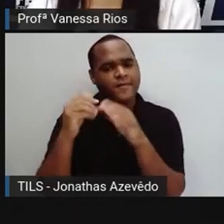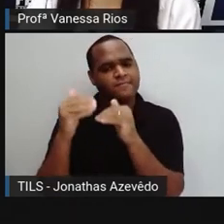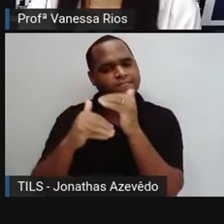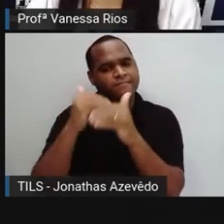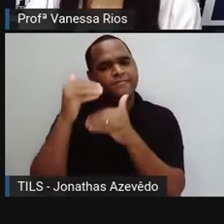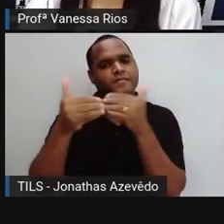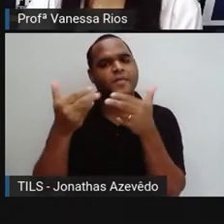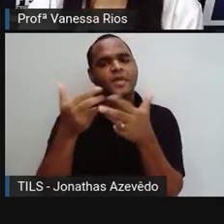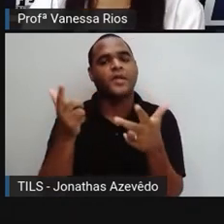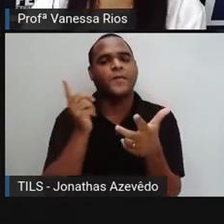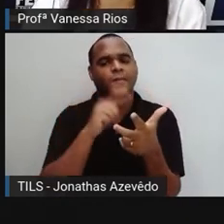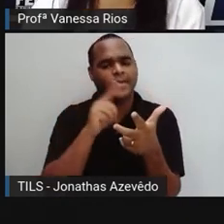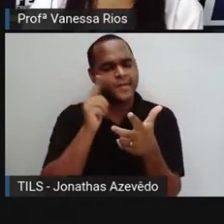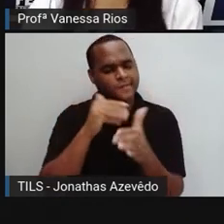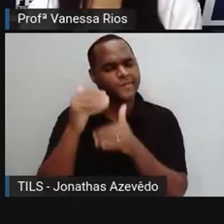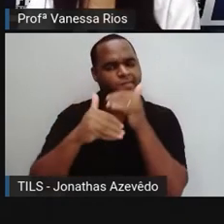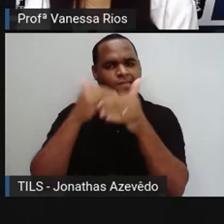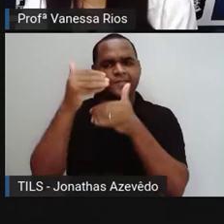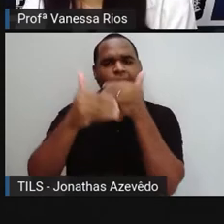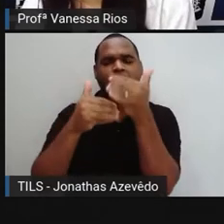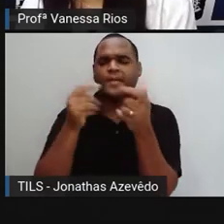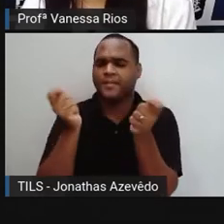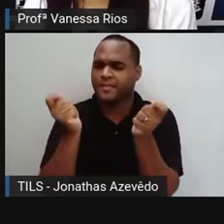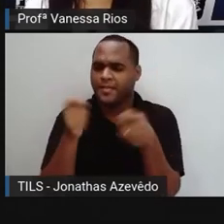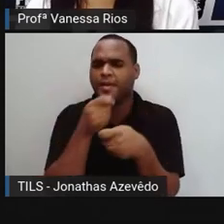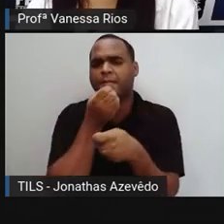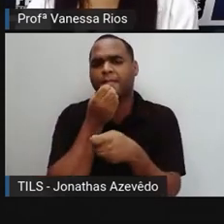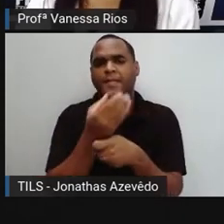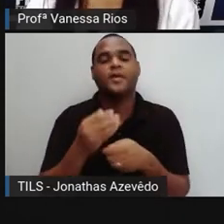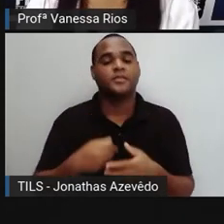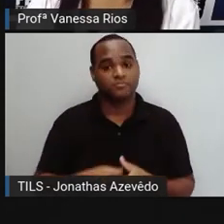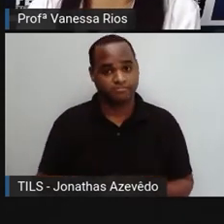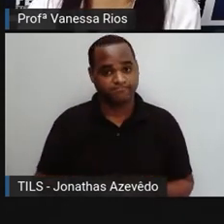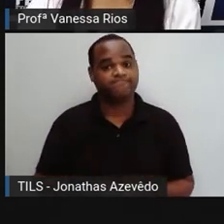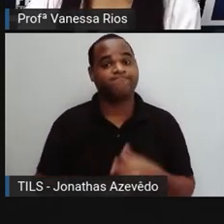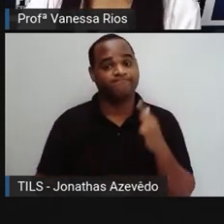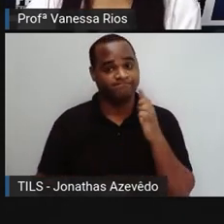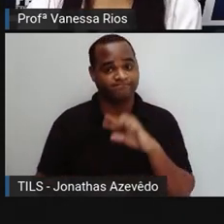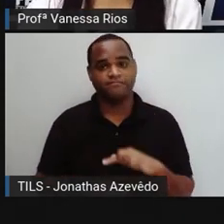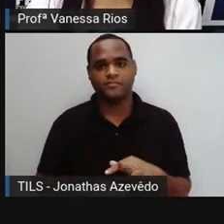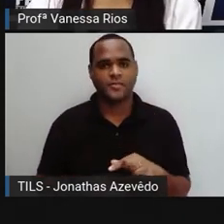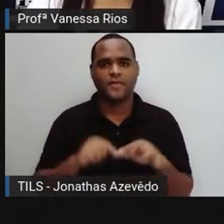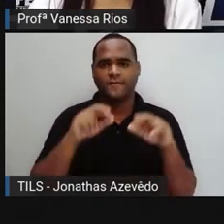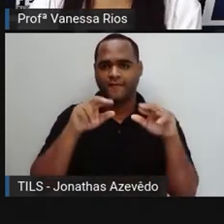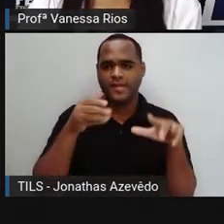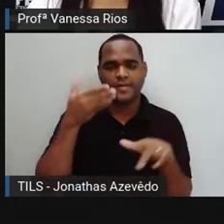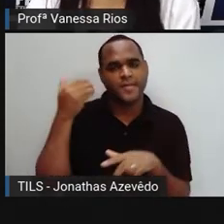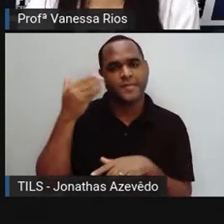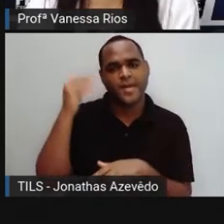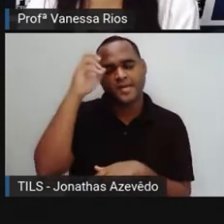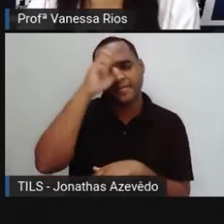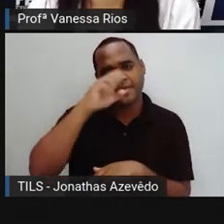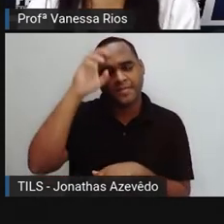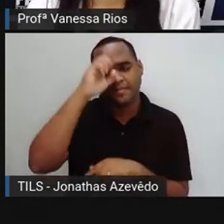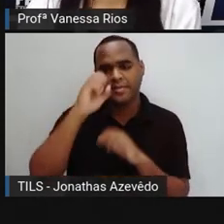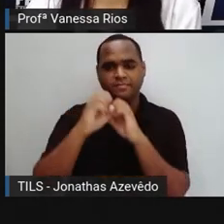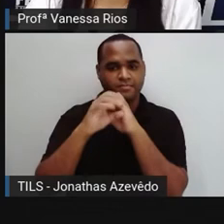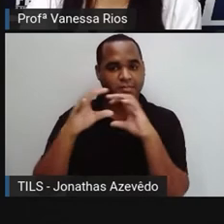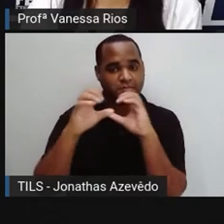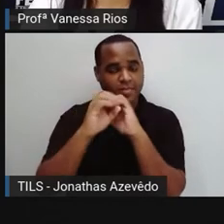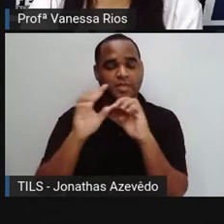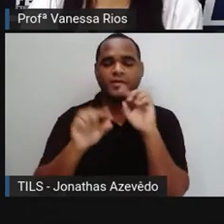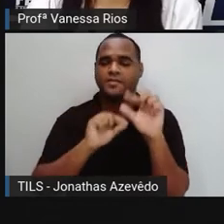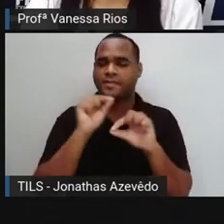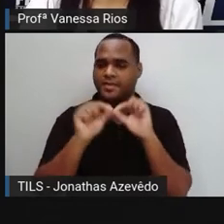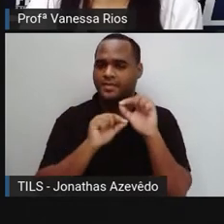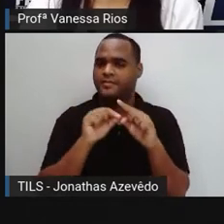continuam evoluindo, elas continuam se desenvolvendo, e novos conhecimentos e descobertas vão